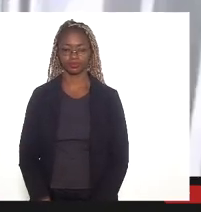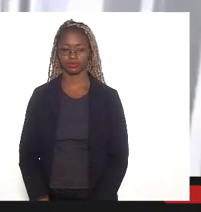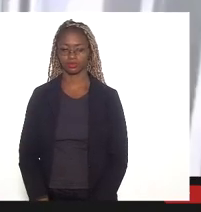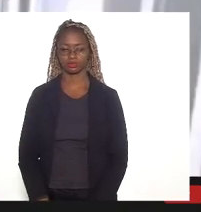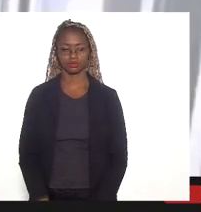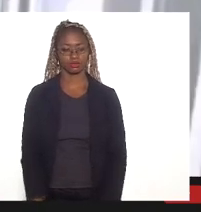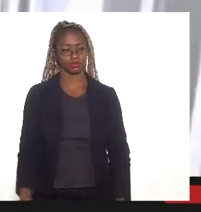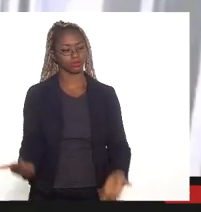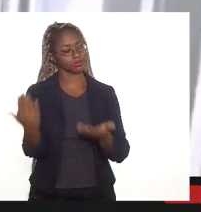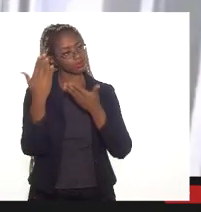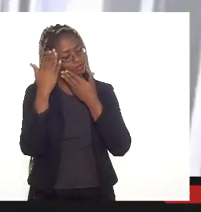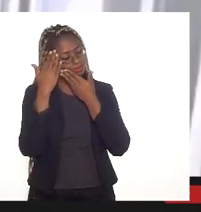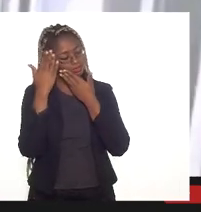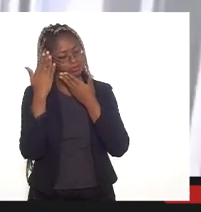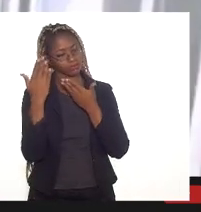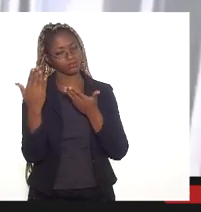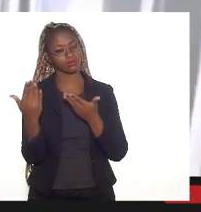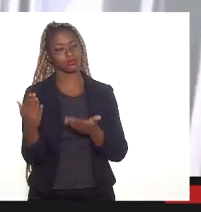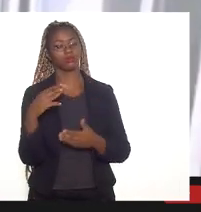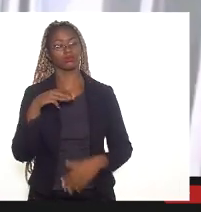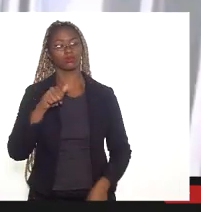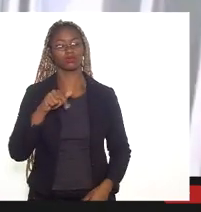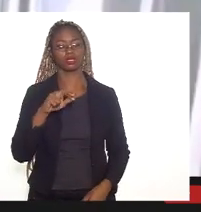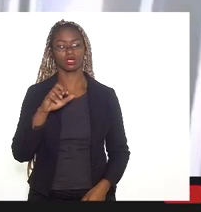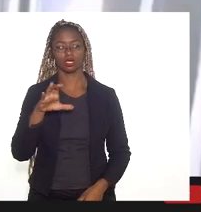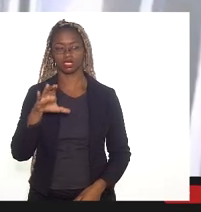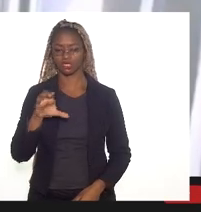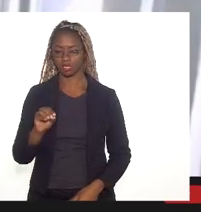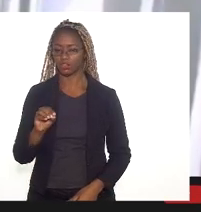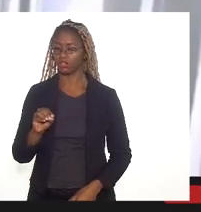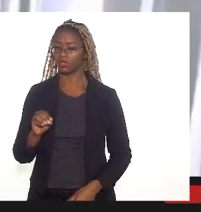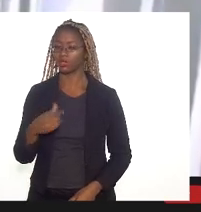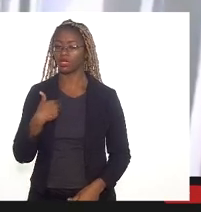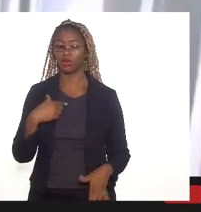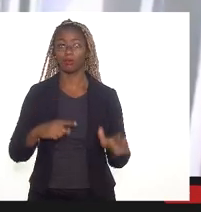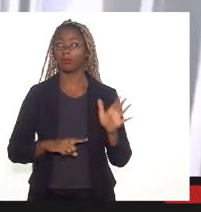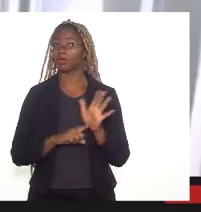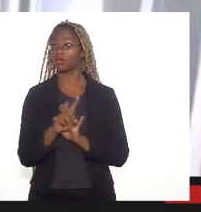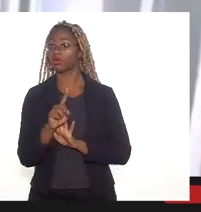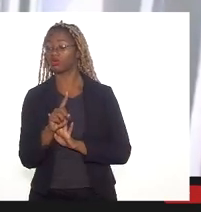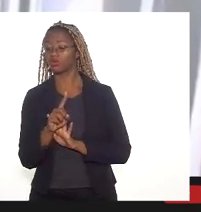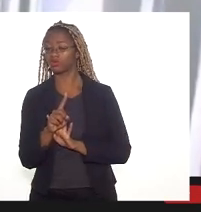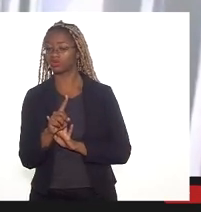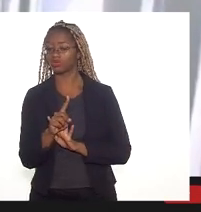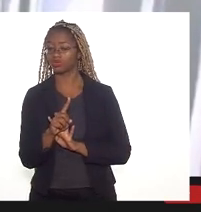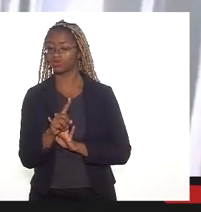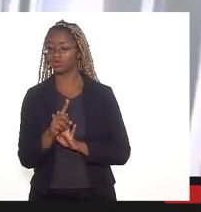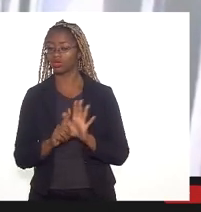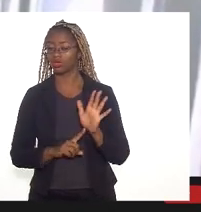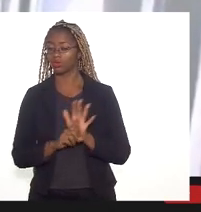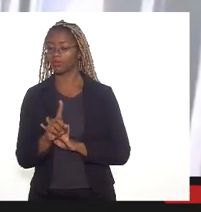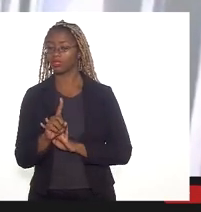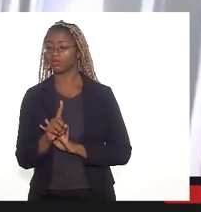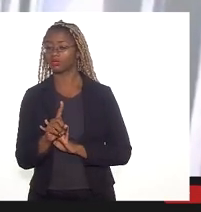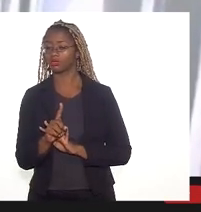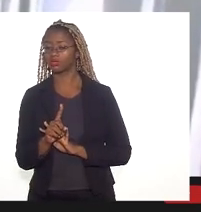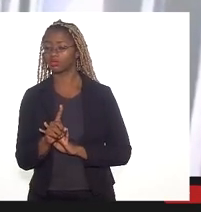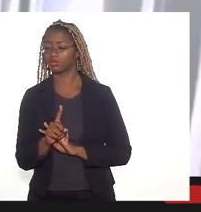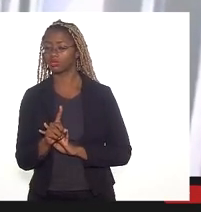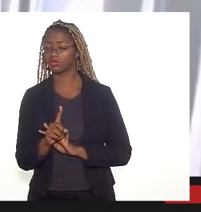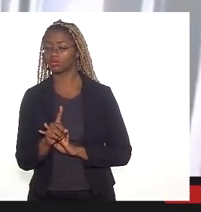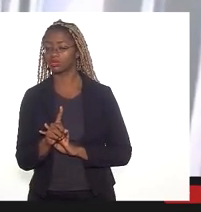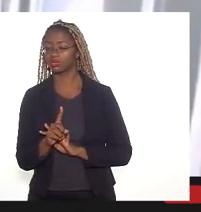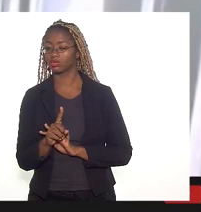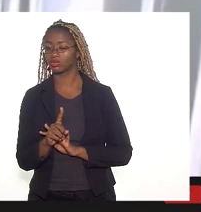Obrigado, obrigado, Marcelo Barreto da Silva. Eu pergunto, eu pergunto se, a, a, a,